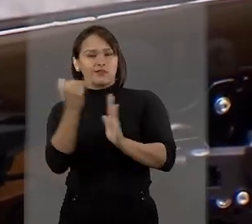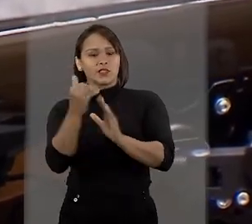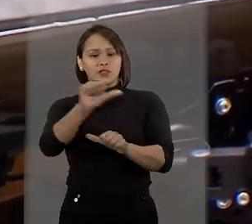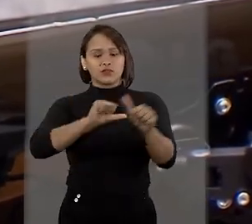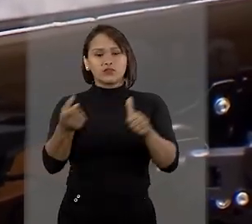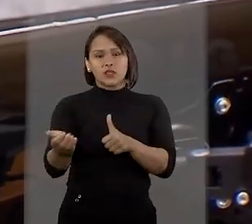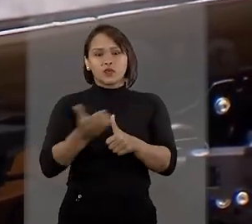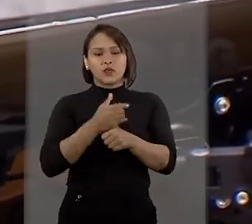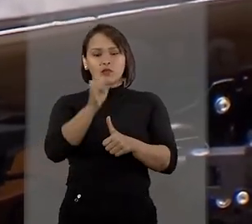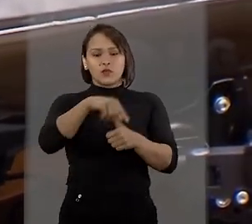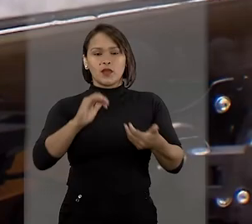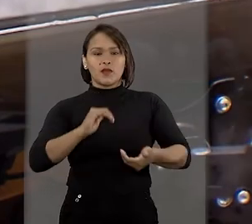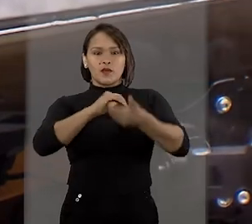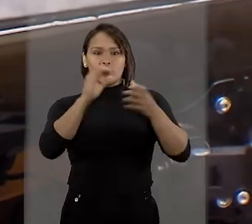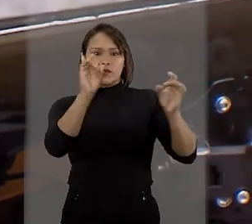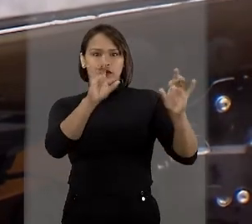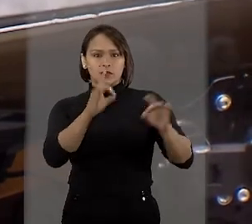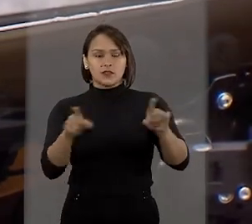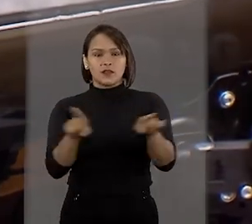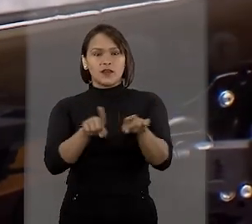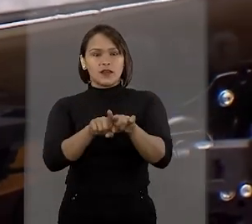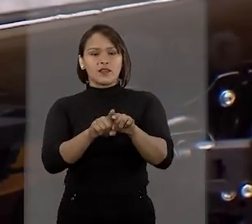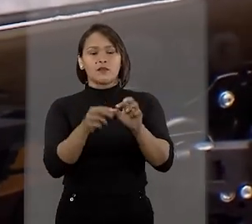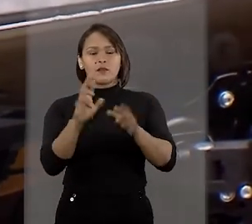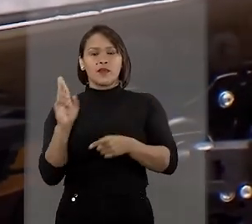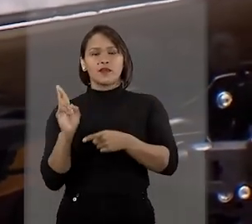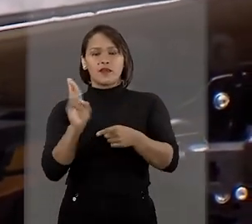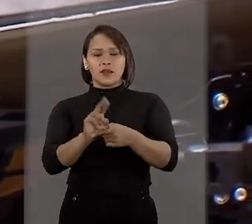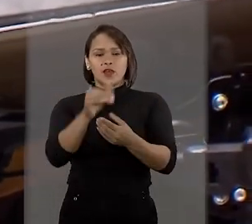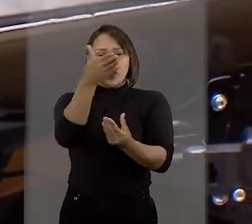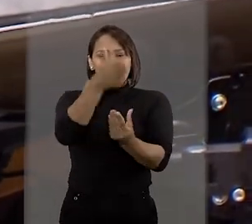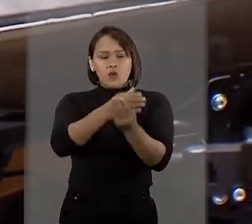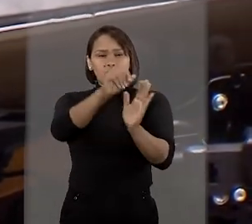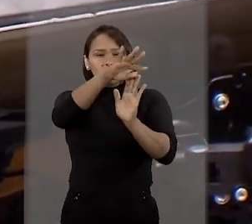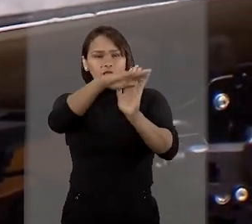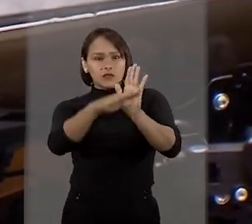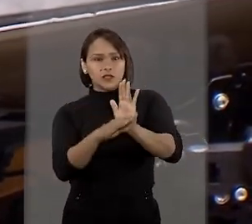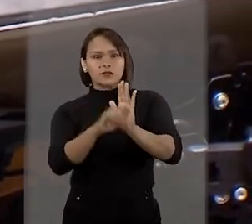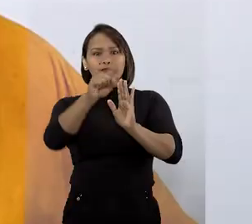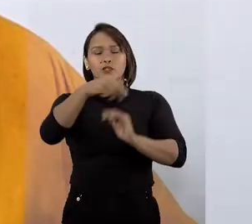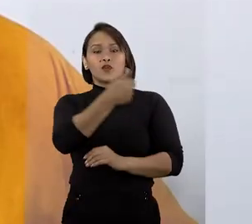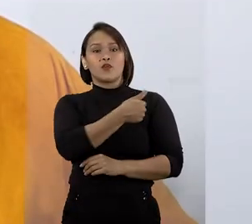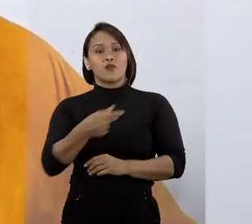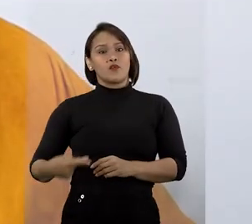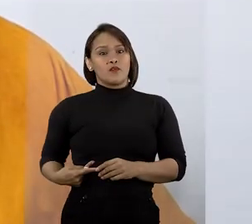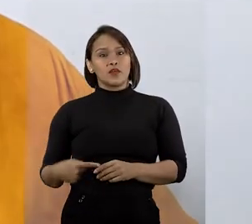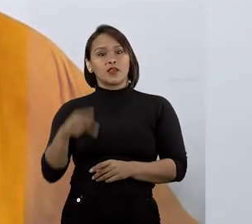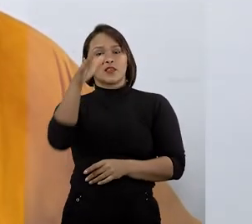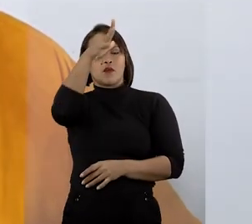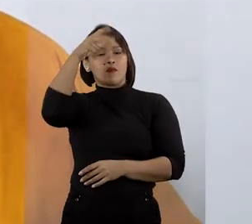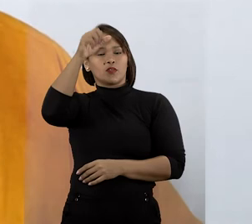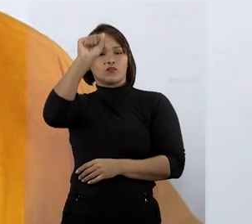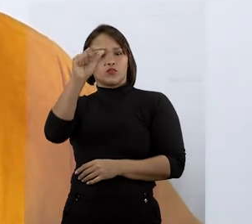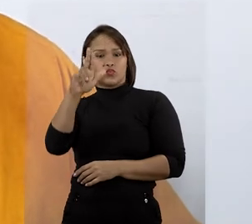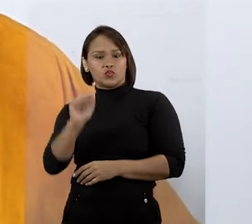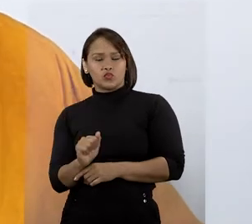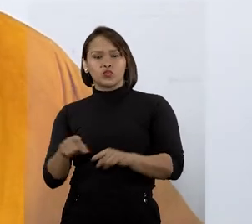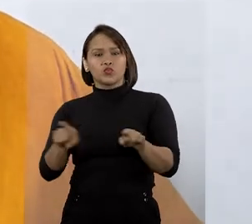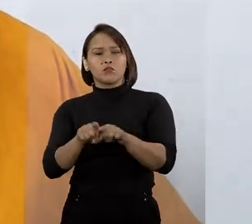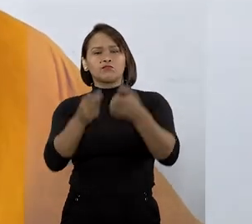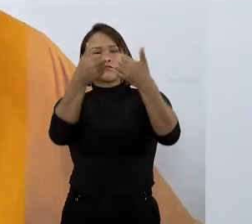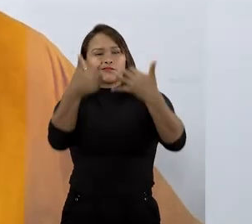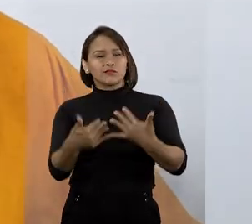designada para assumir o lugar na Corte Especial e também a relatoria dos processos. O governador de Mato Grosso do Sul,